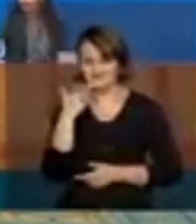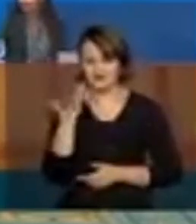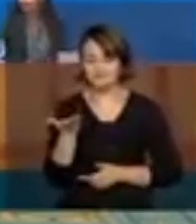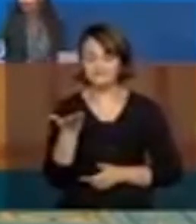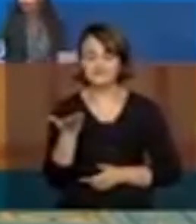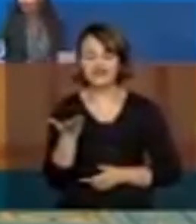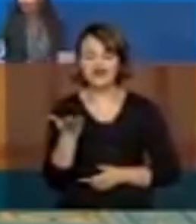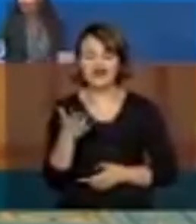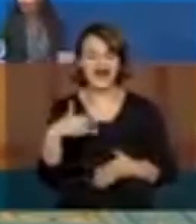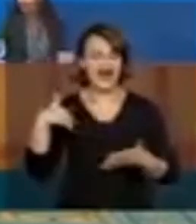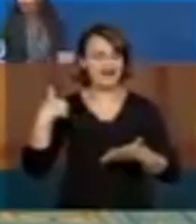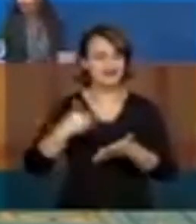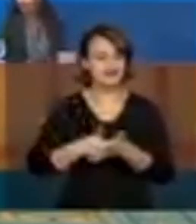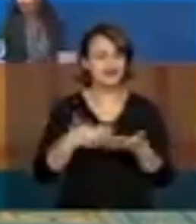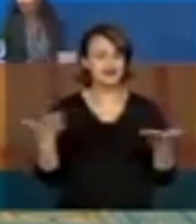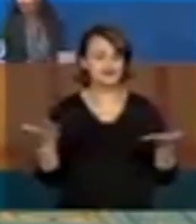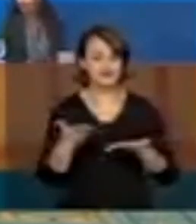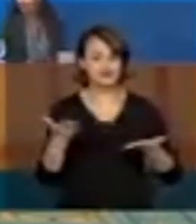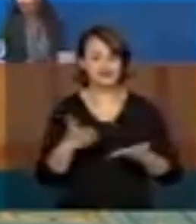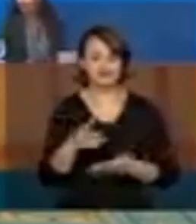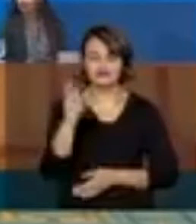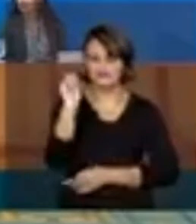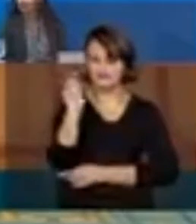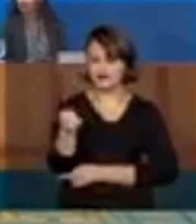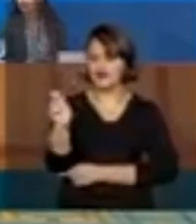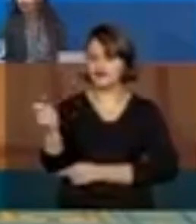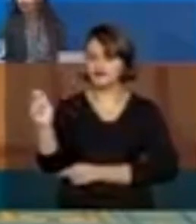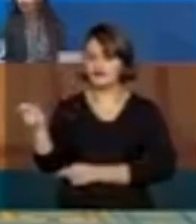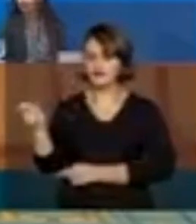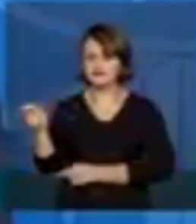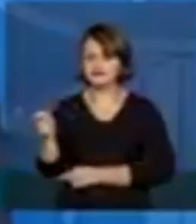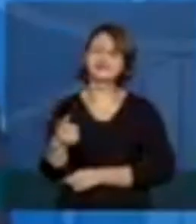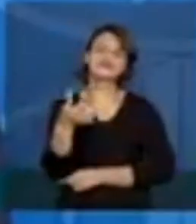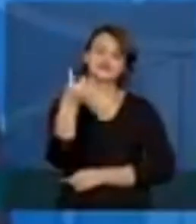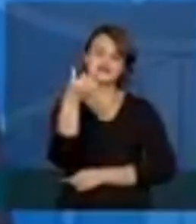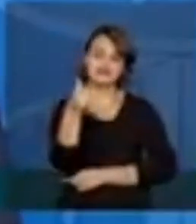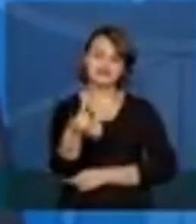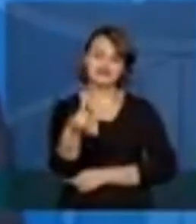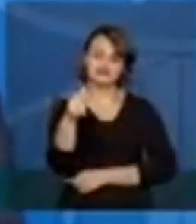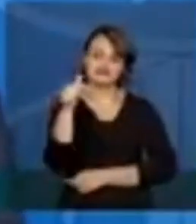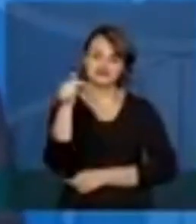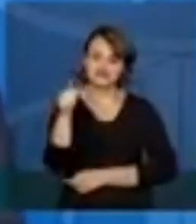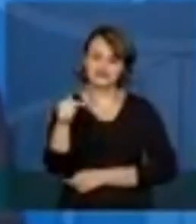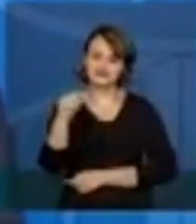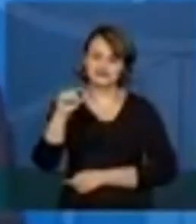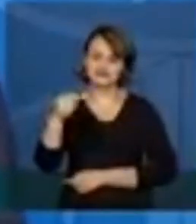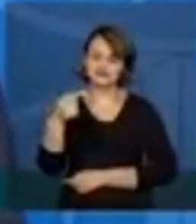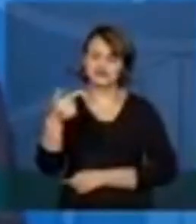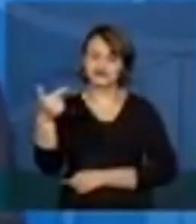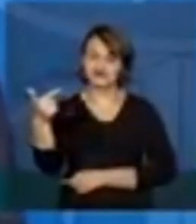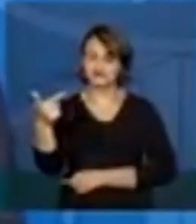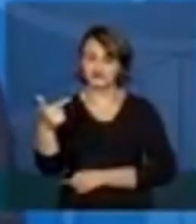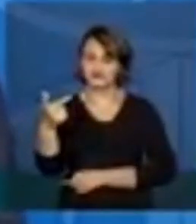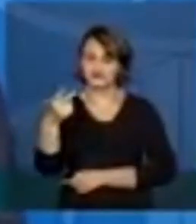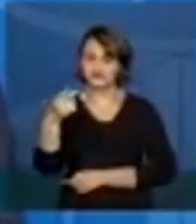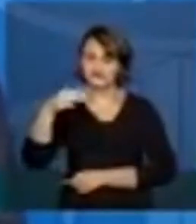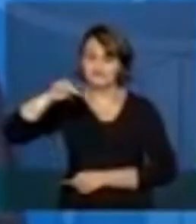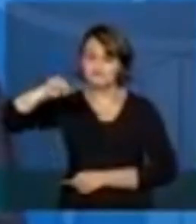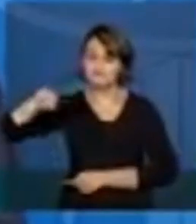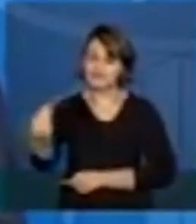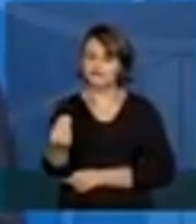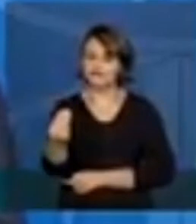até hoje, nós já realizamos o pagamento para 67,2 milhões